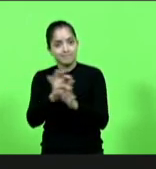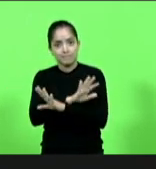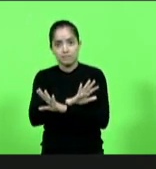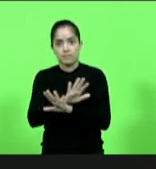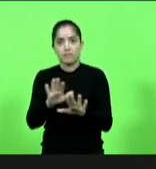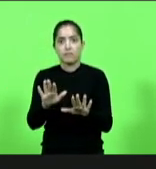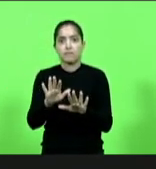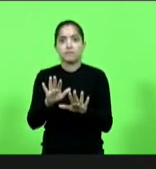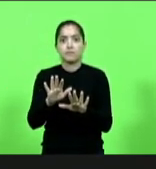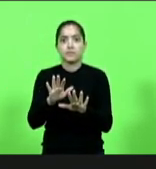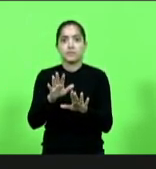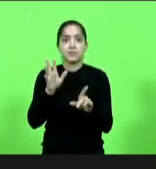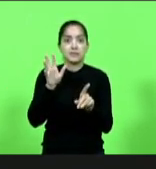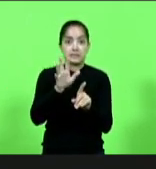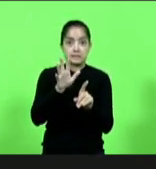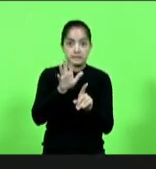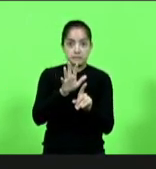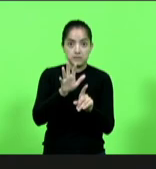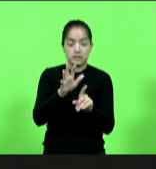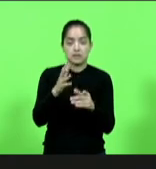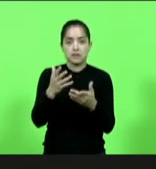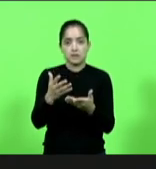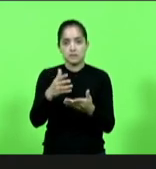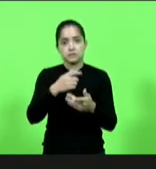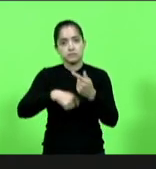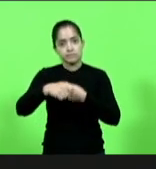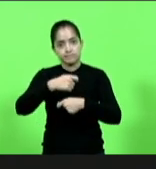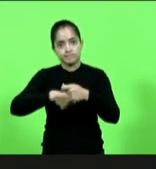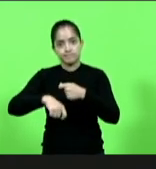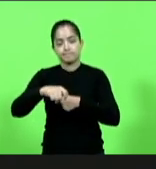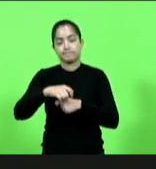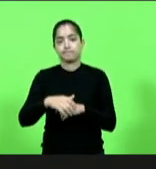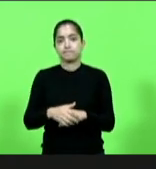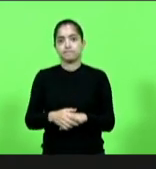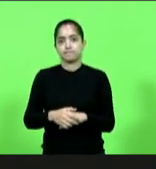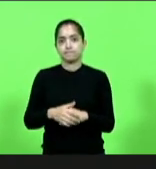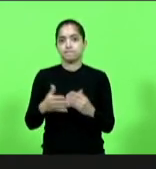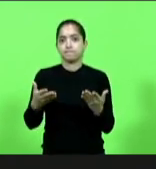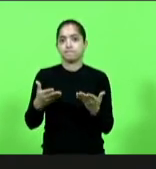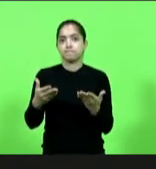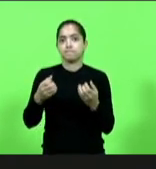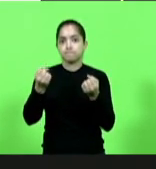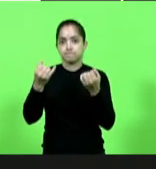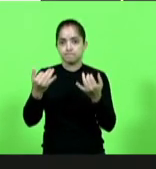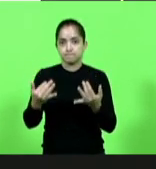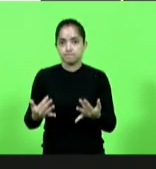ameaça que paira aí sobre a economia catarinense. Era isso, senhor presidente.